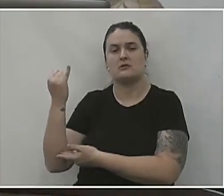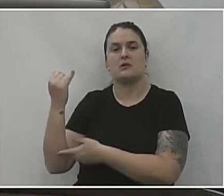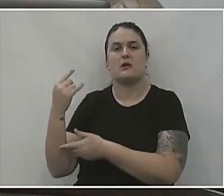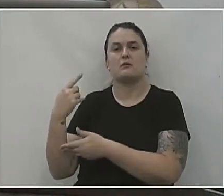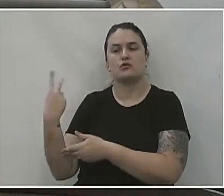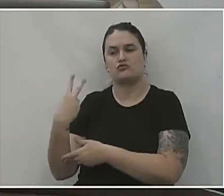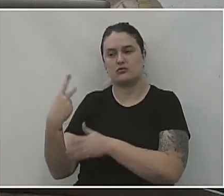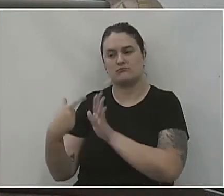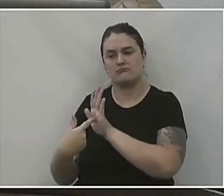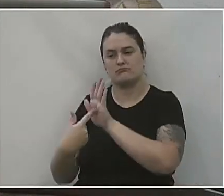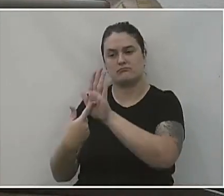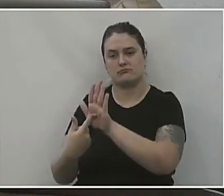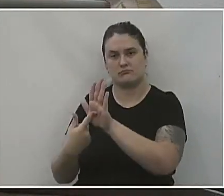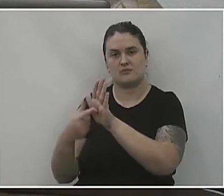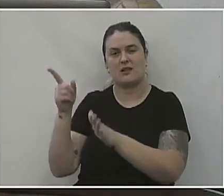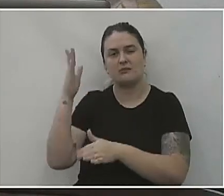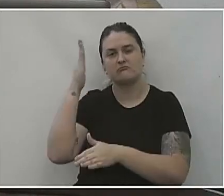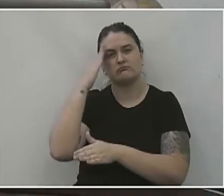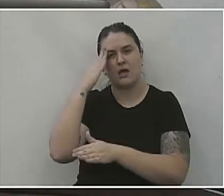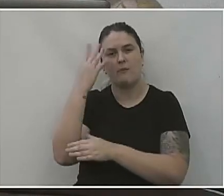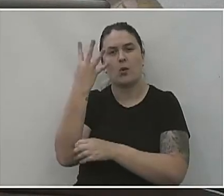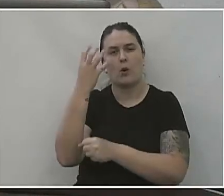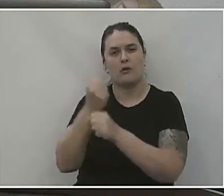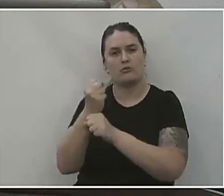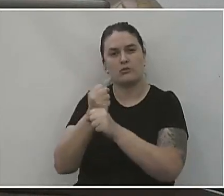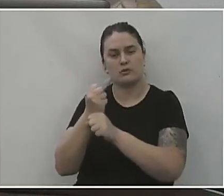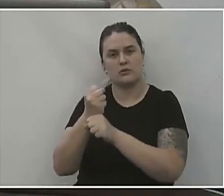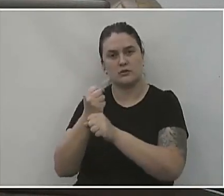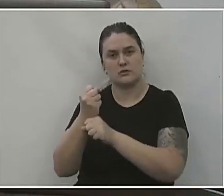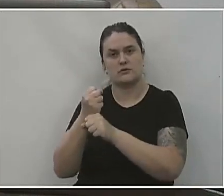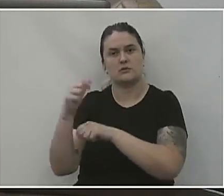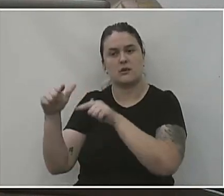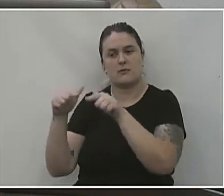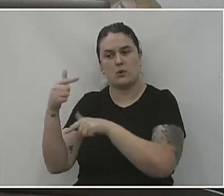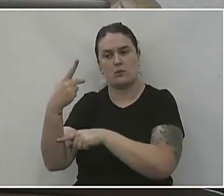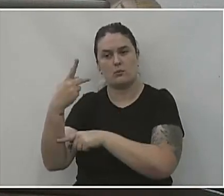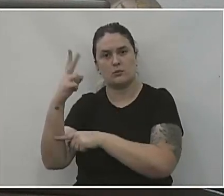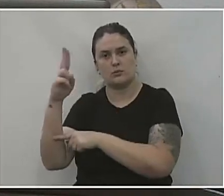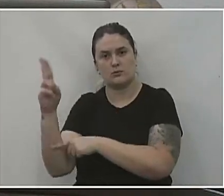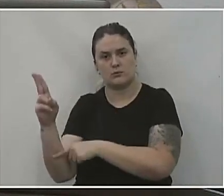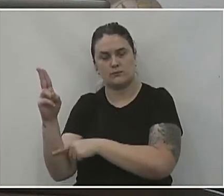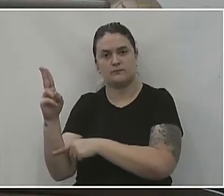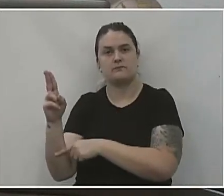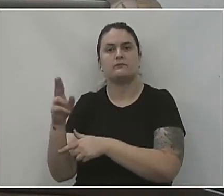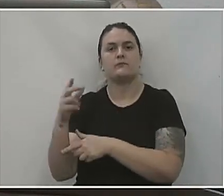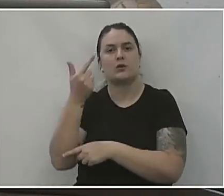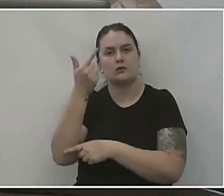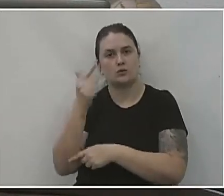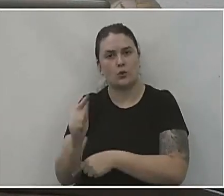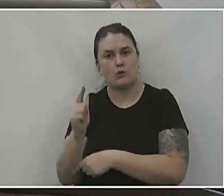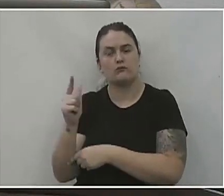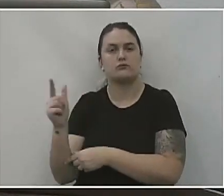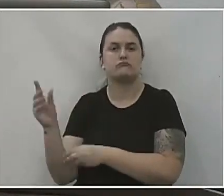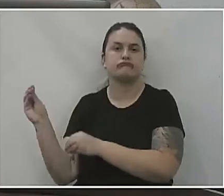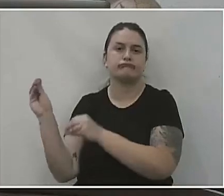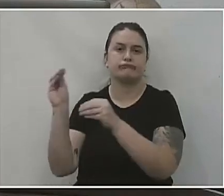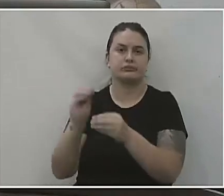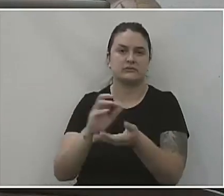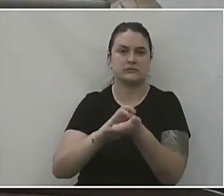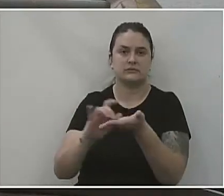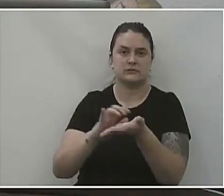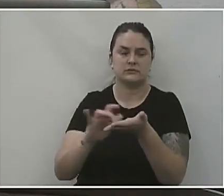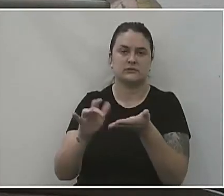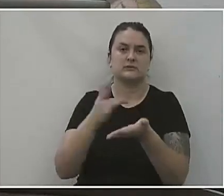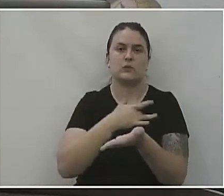com a expertise dela desses quatro anos em Porto União e coloco de novo a Secretaria Municipal de Saúde